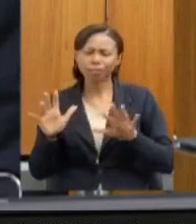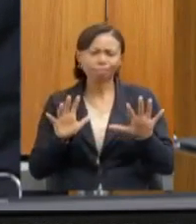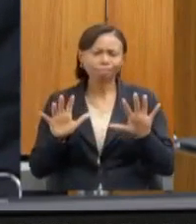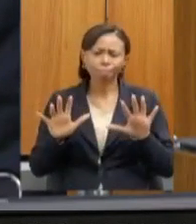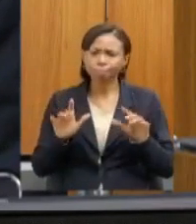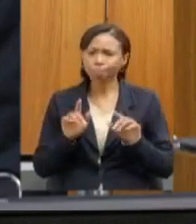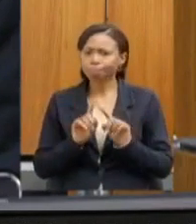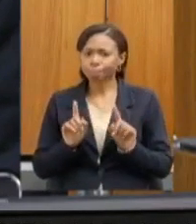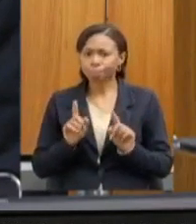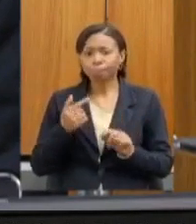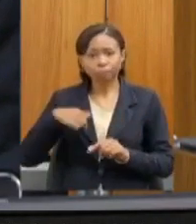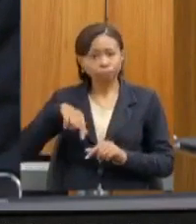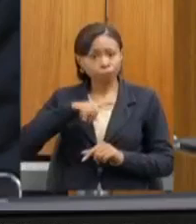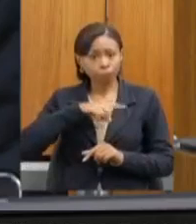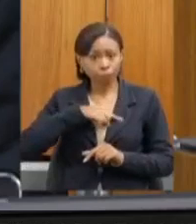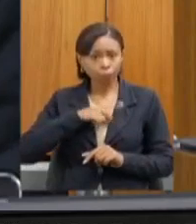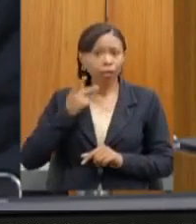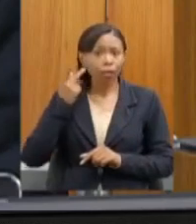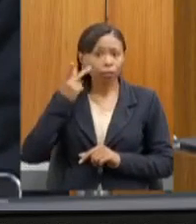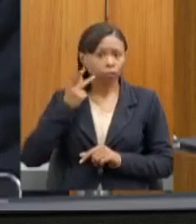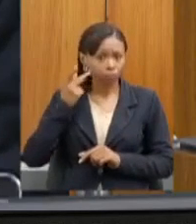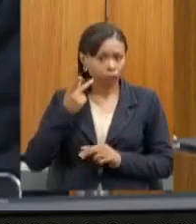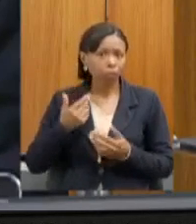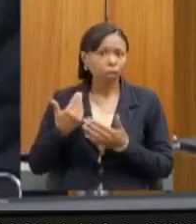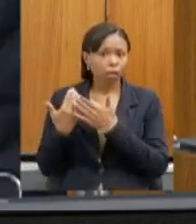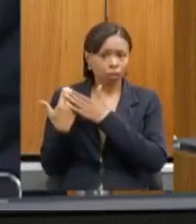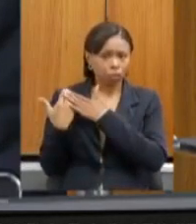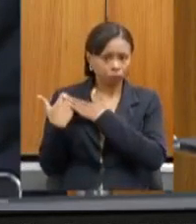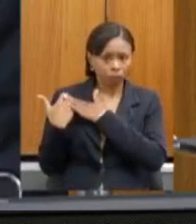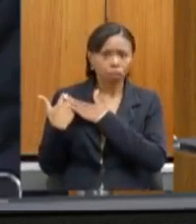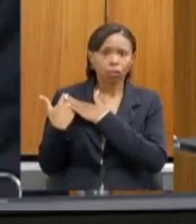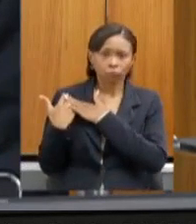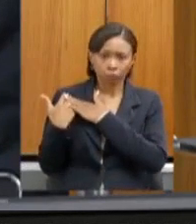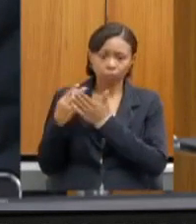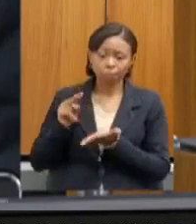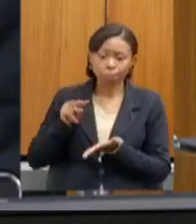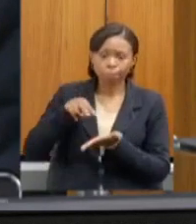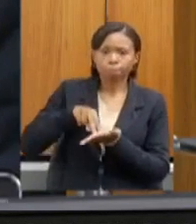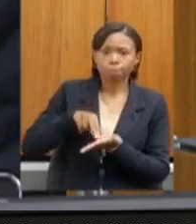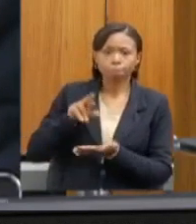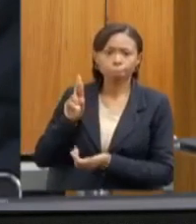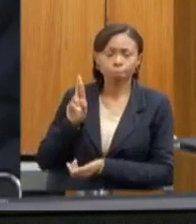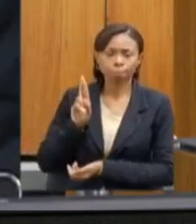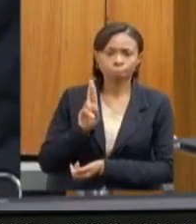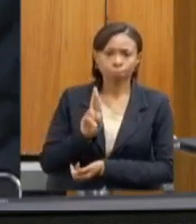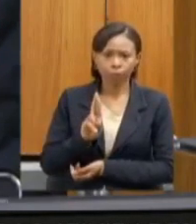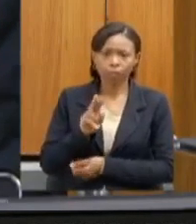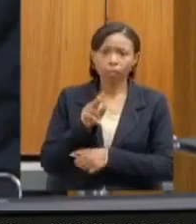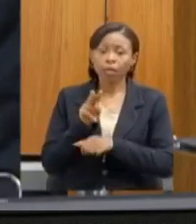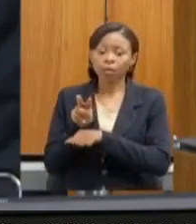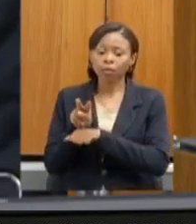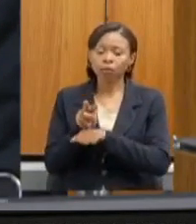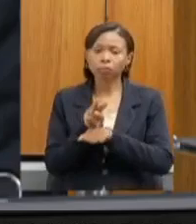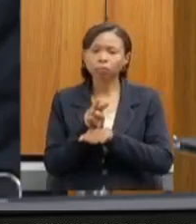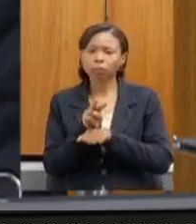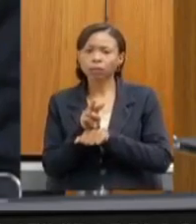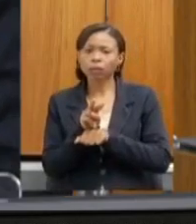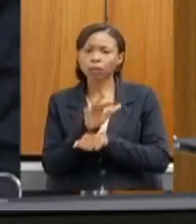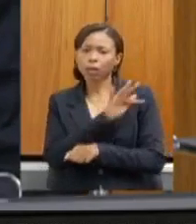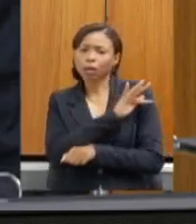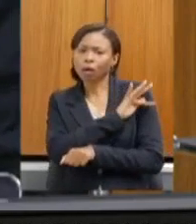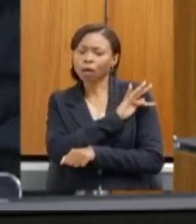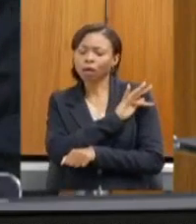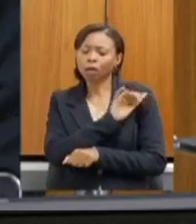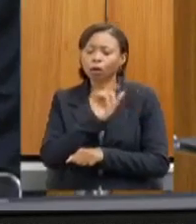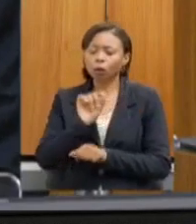que nós, como parlamentares, como responsáveis por dar voz e fiscalizar as ações do Executivo, quem está